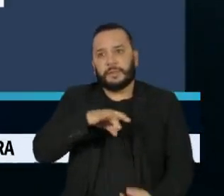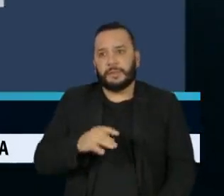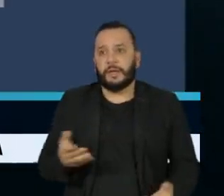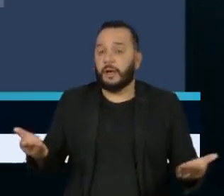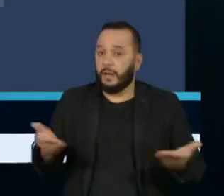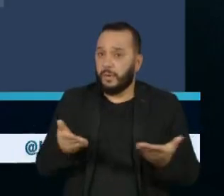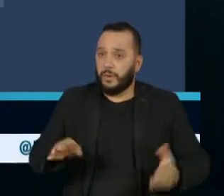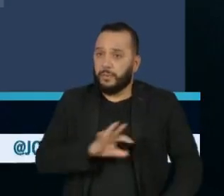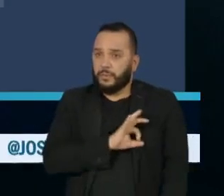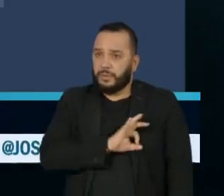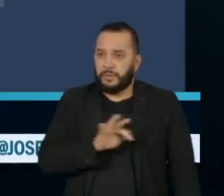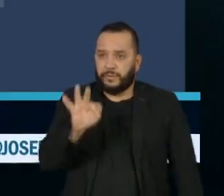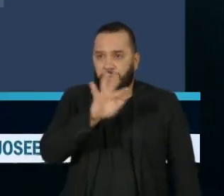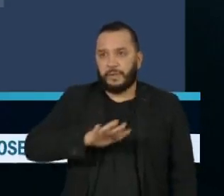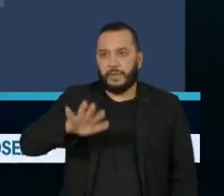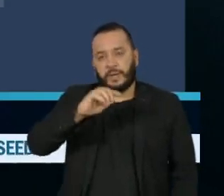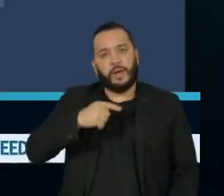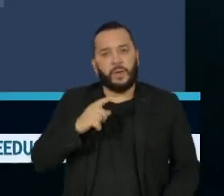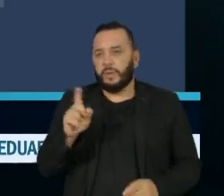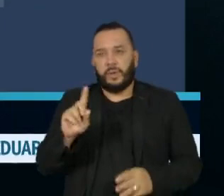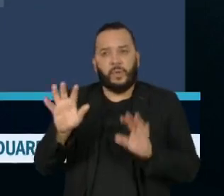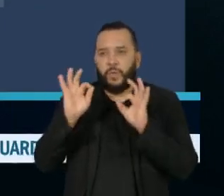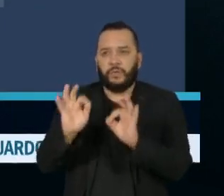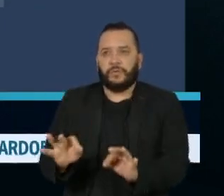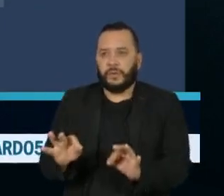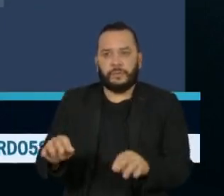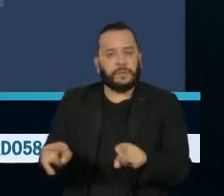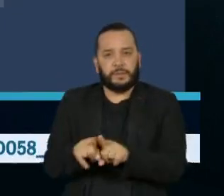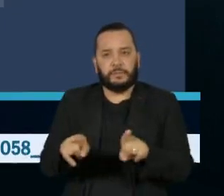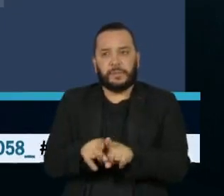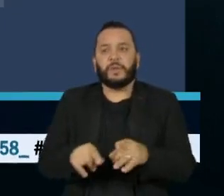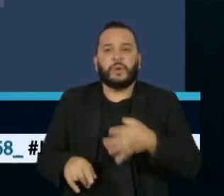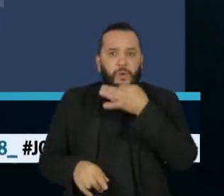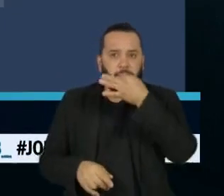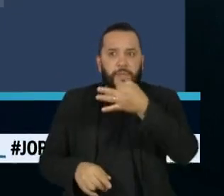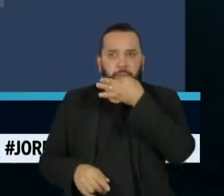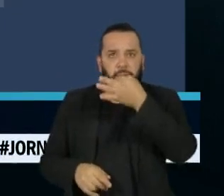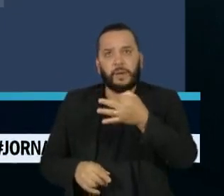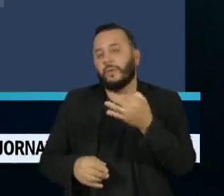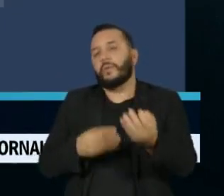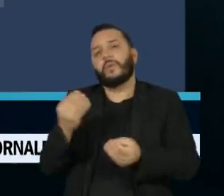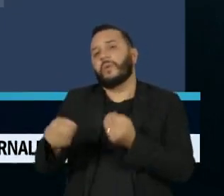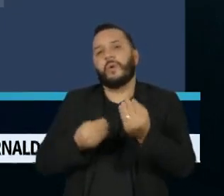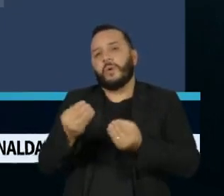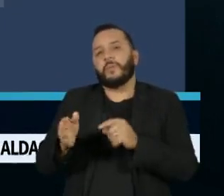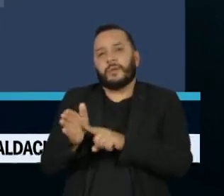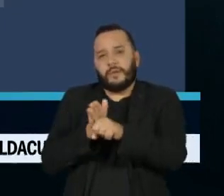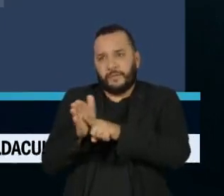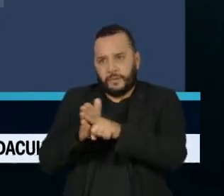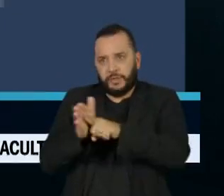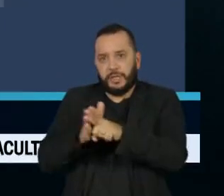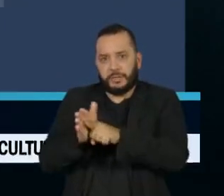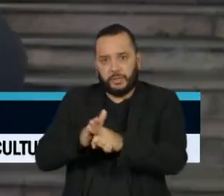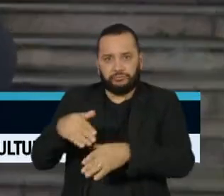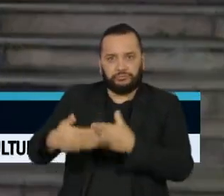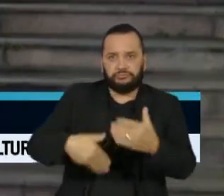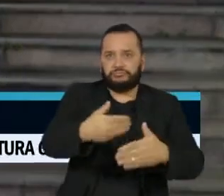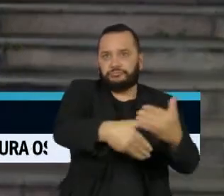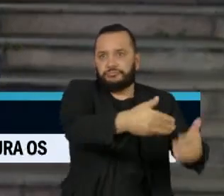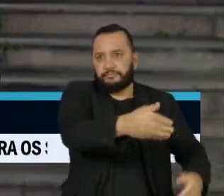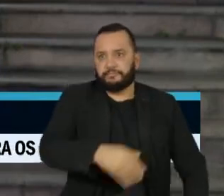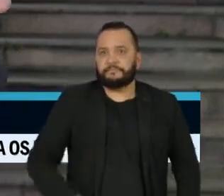a Polícia Federal disse que não confirma nem se manifesta sobre eventuais investigações em andamento.